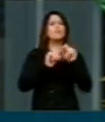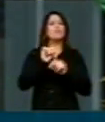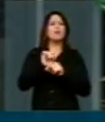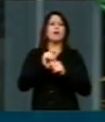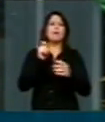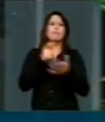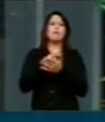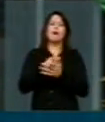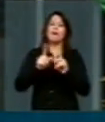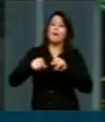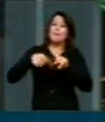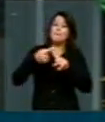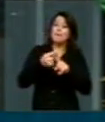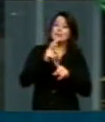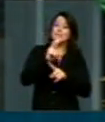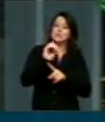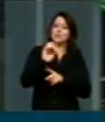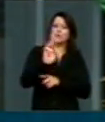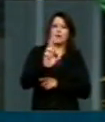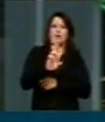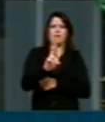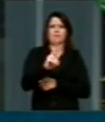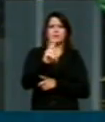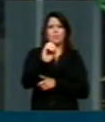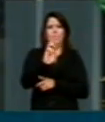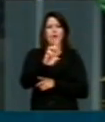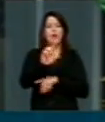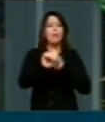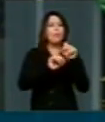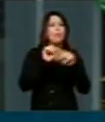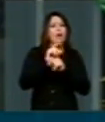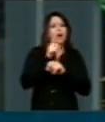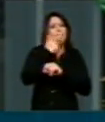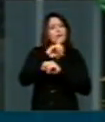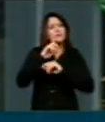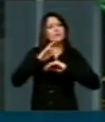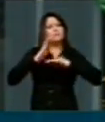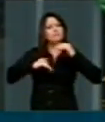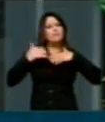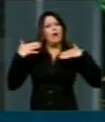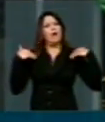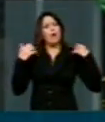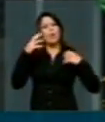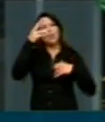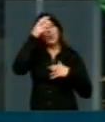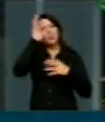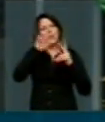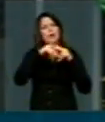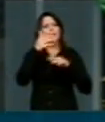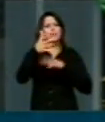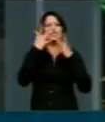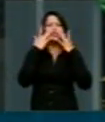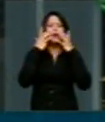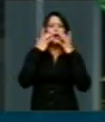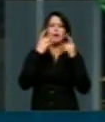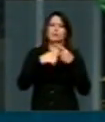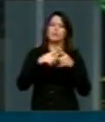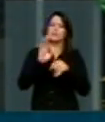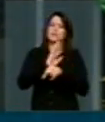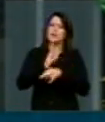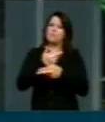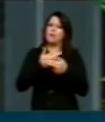despender mais 50 reais para fins de atividades culturais, ou seja, ir para teatro, cinema, etc.